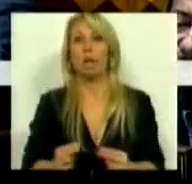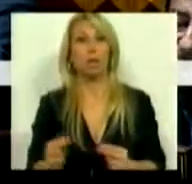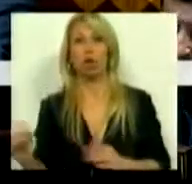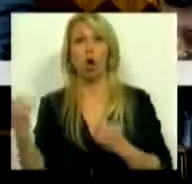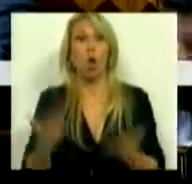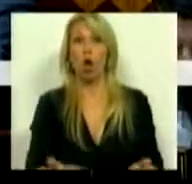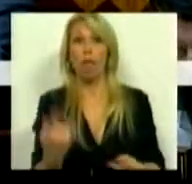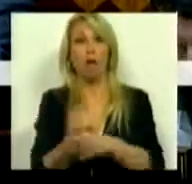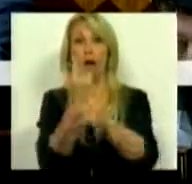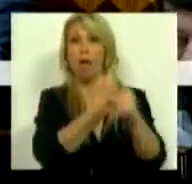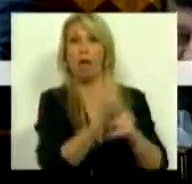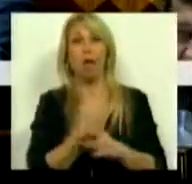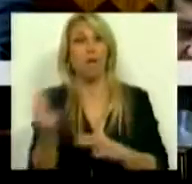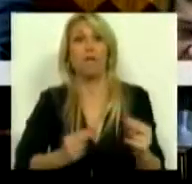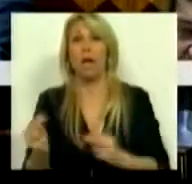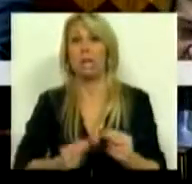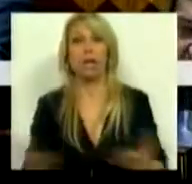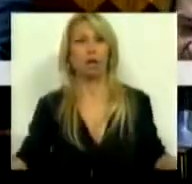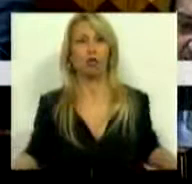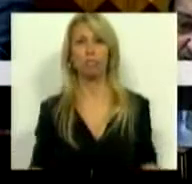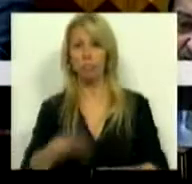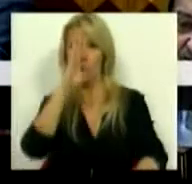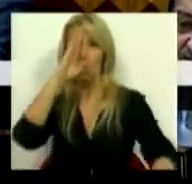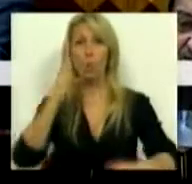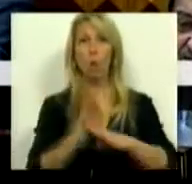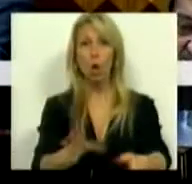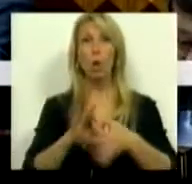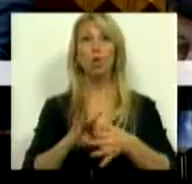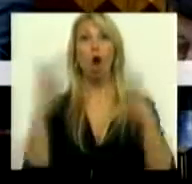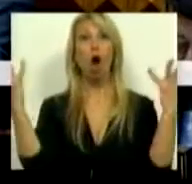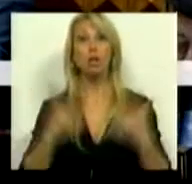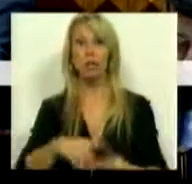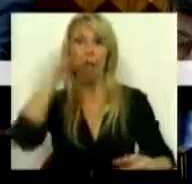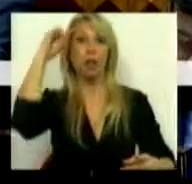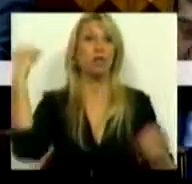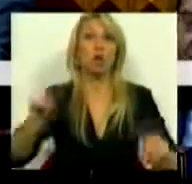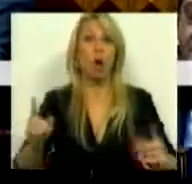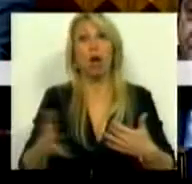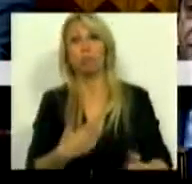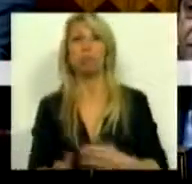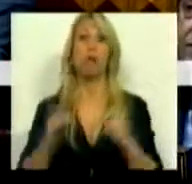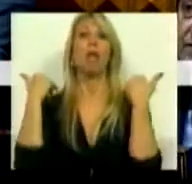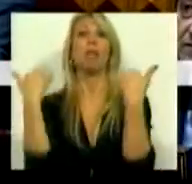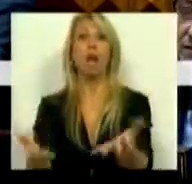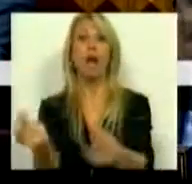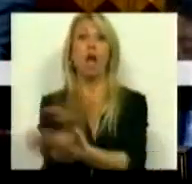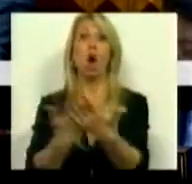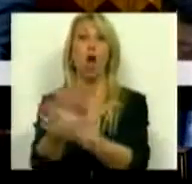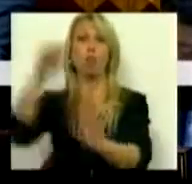instrumentos financeiros. Está empenhado numa consolidação orçamental a todo o custo que atira a economia para uma recessão